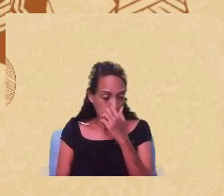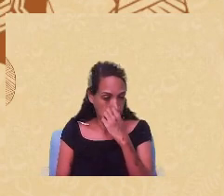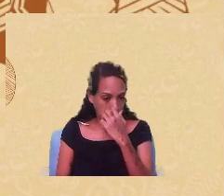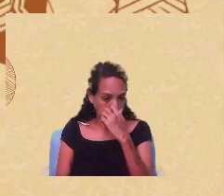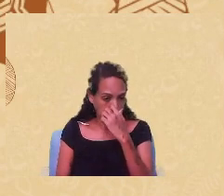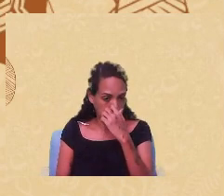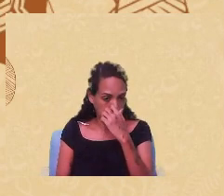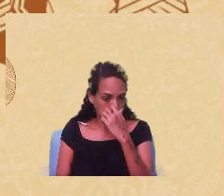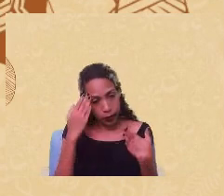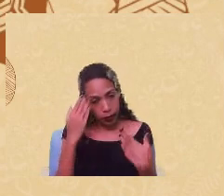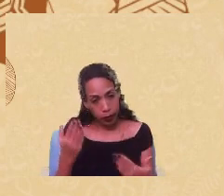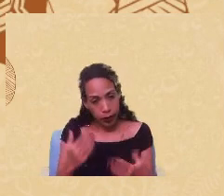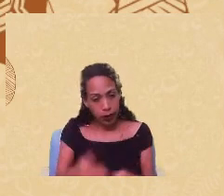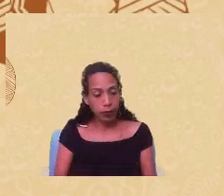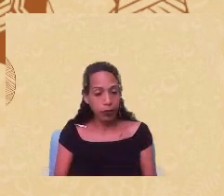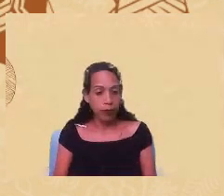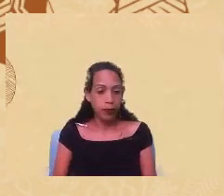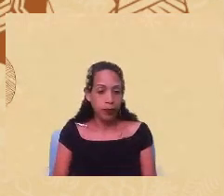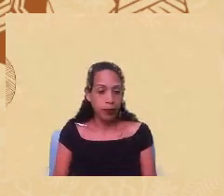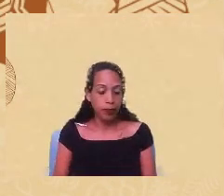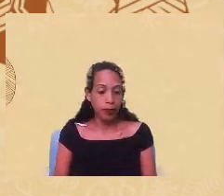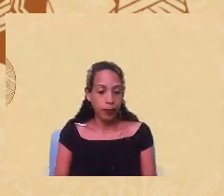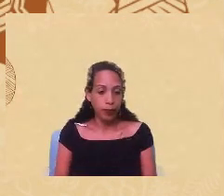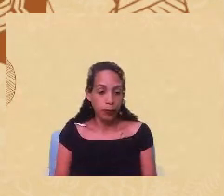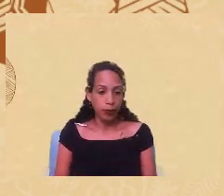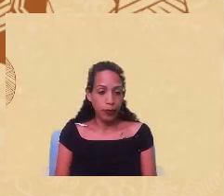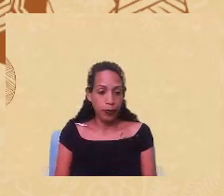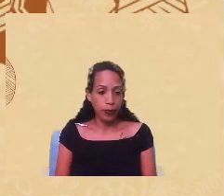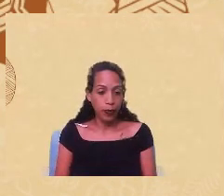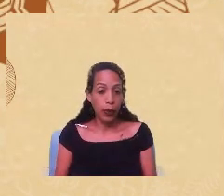obrigada obrigada Paula Liliana por favor